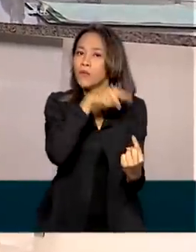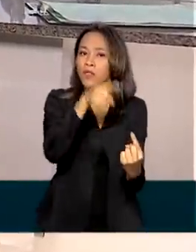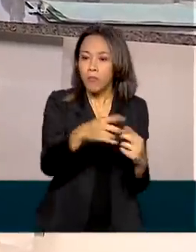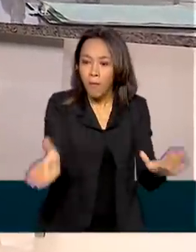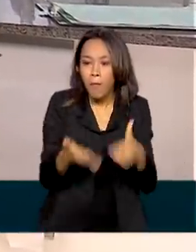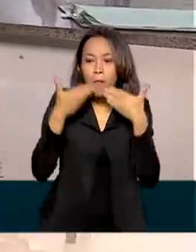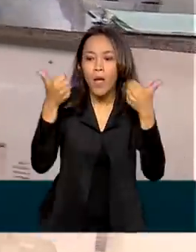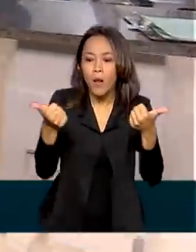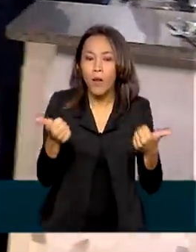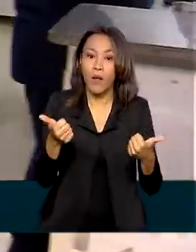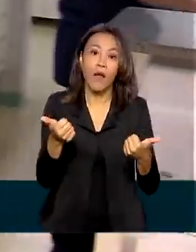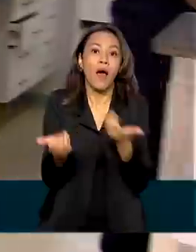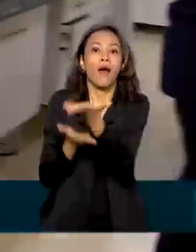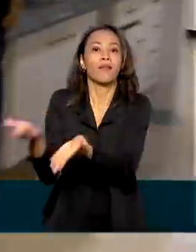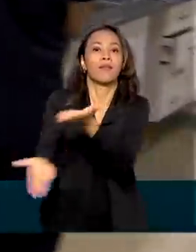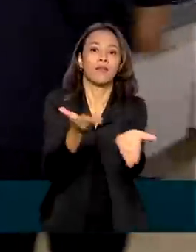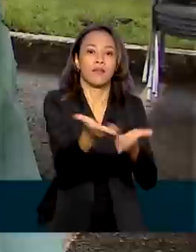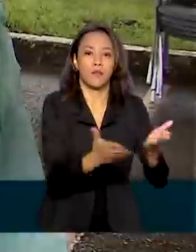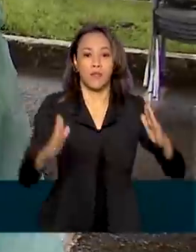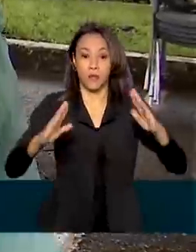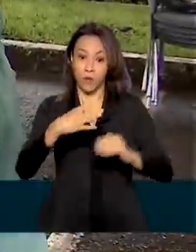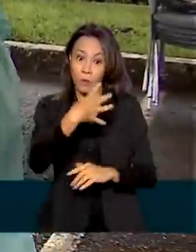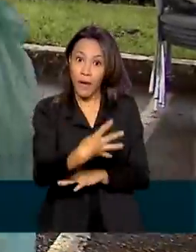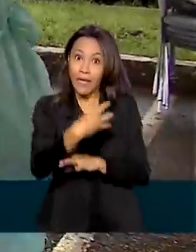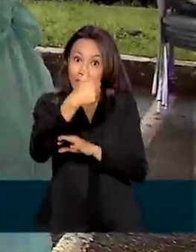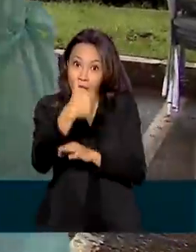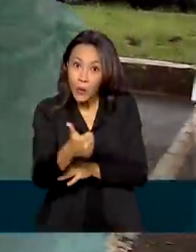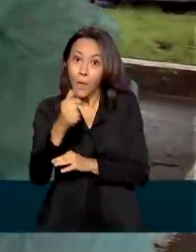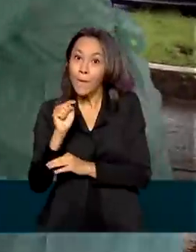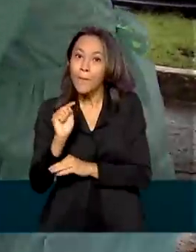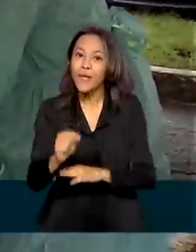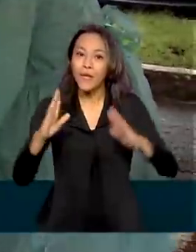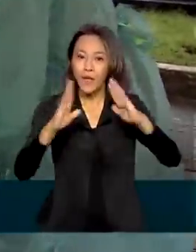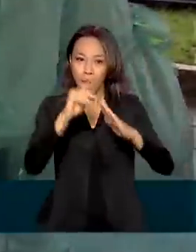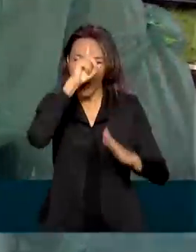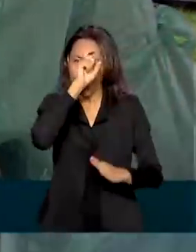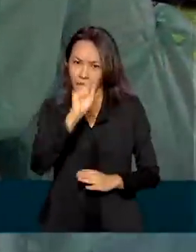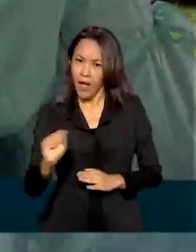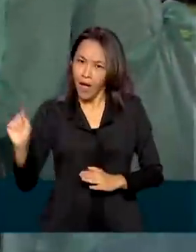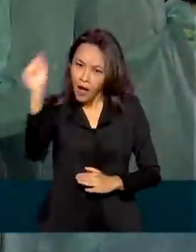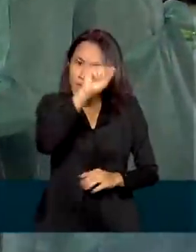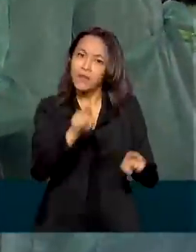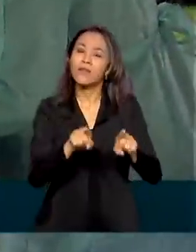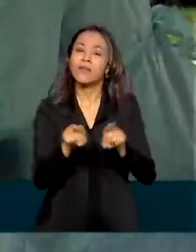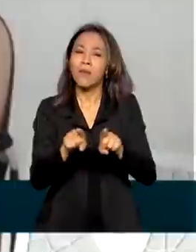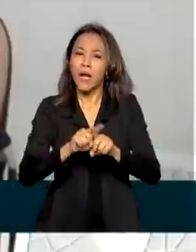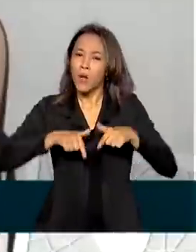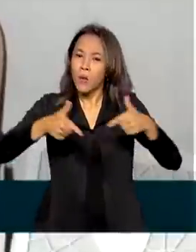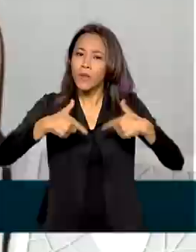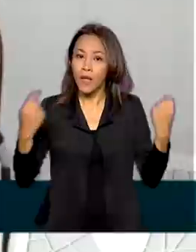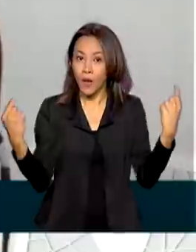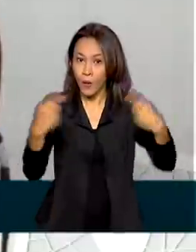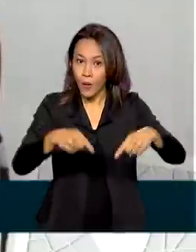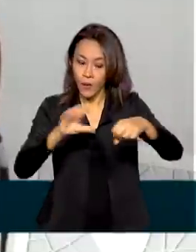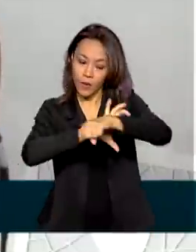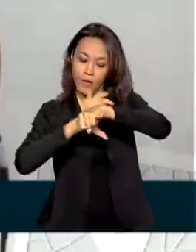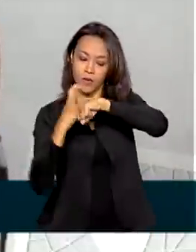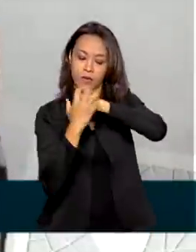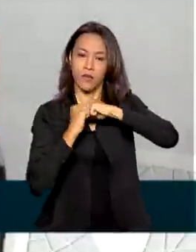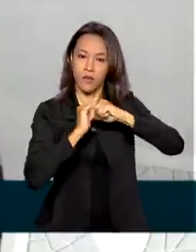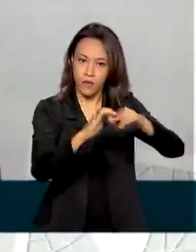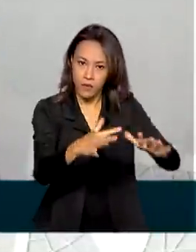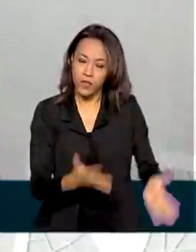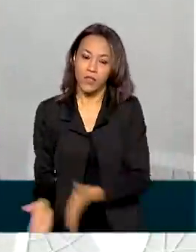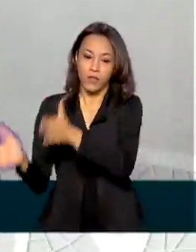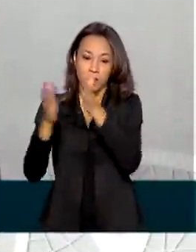nos 41 mil postos de saúde e no combate à Covid-19 nos municípios. A Secretaria de Saúde